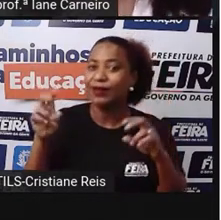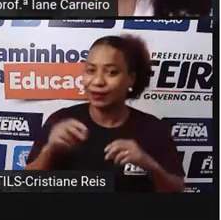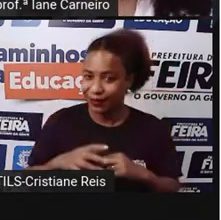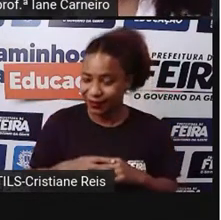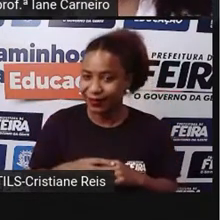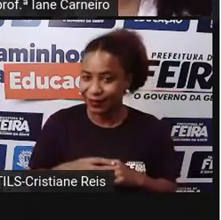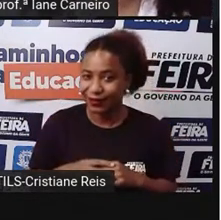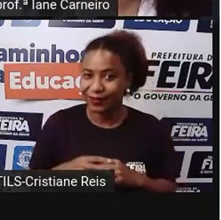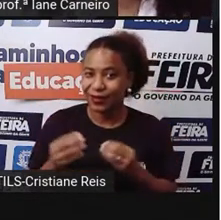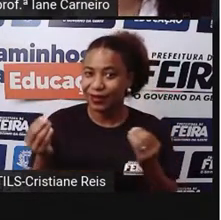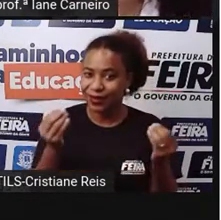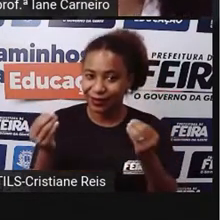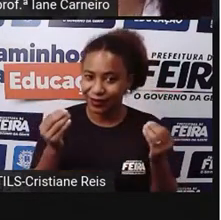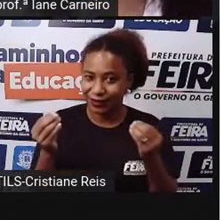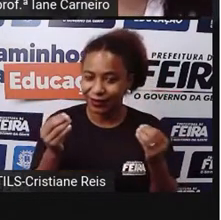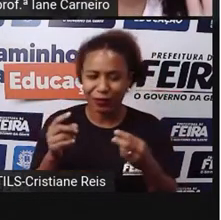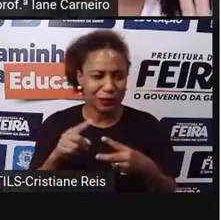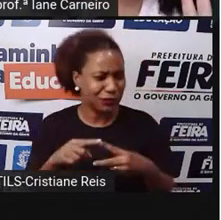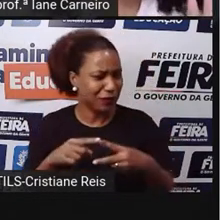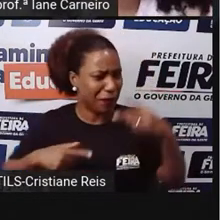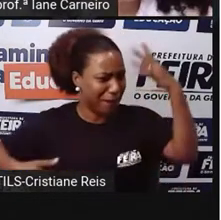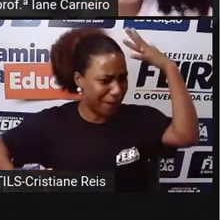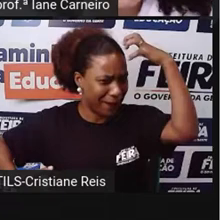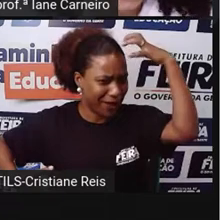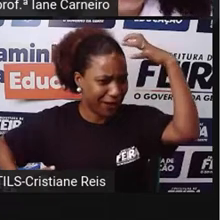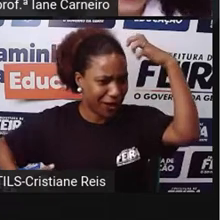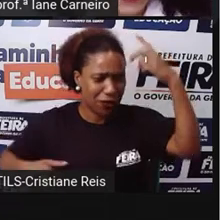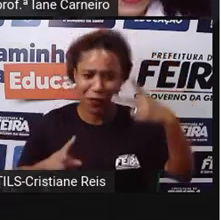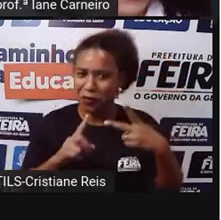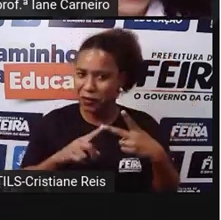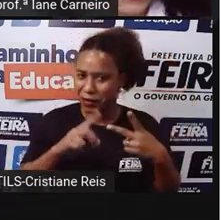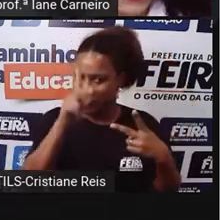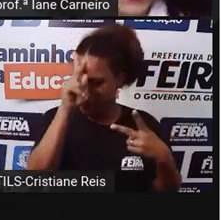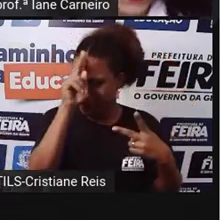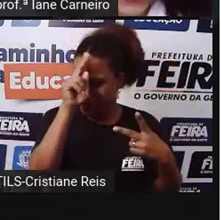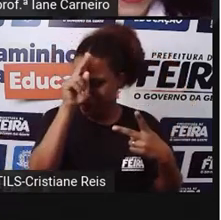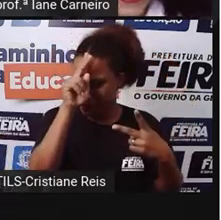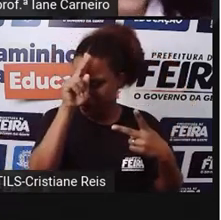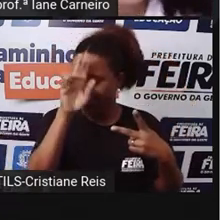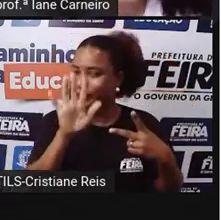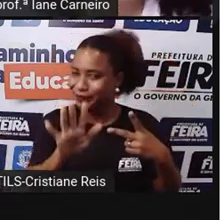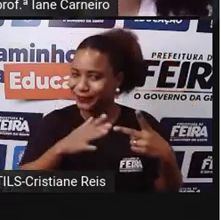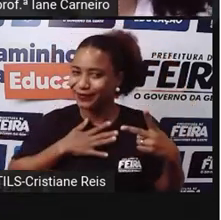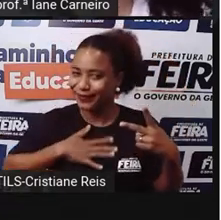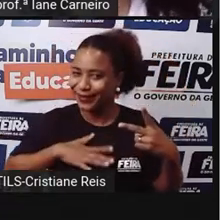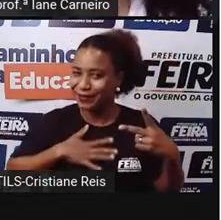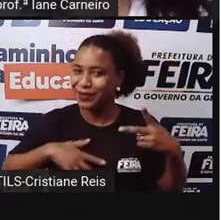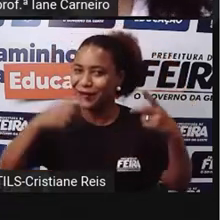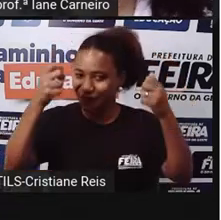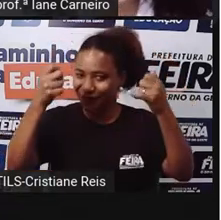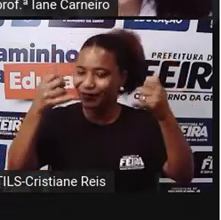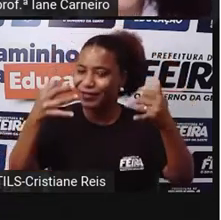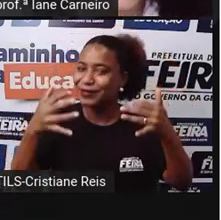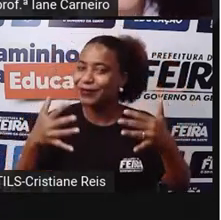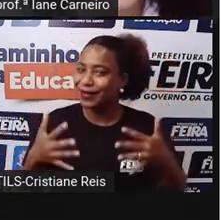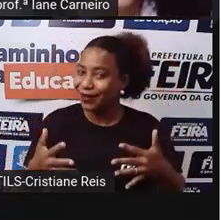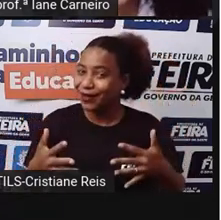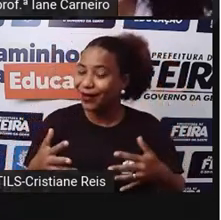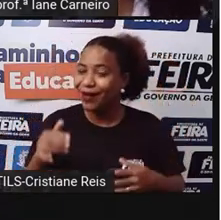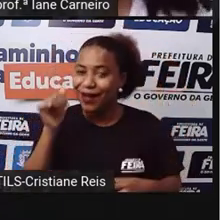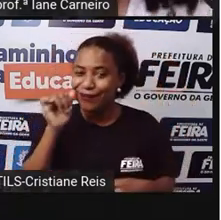de barata, como assim? Vocês vão entender, tá certo? O que é que tem em comum entre a dona